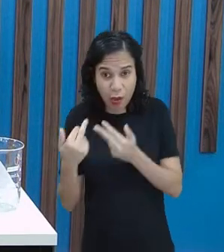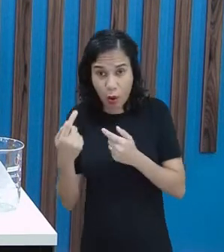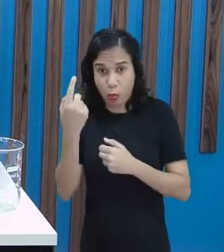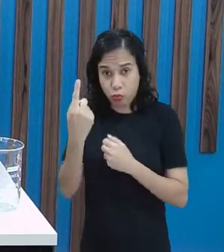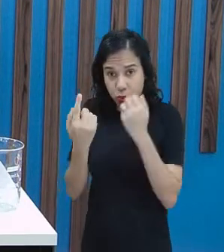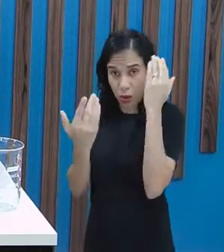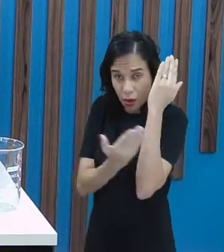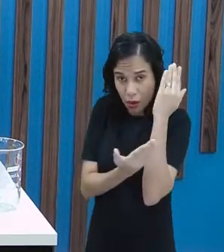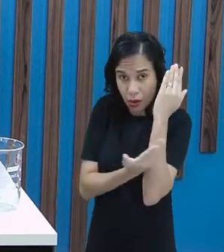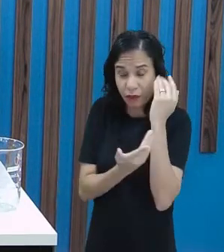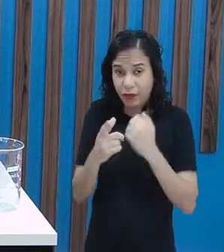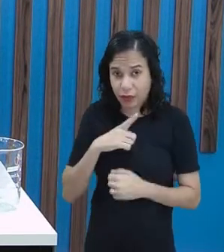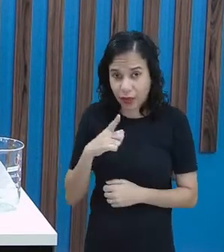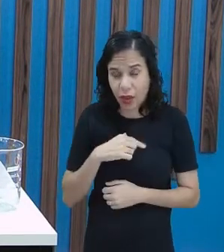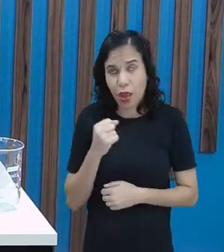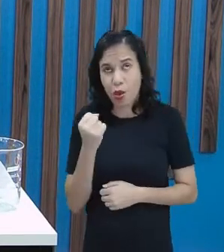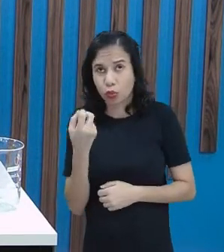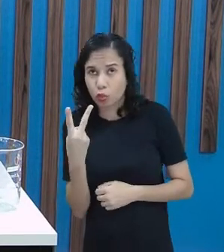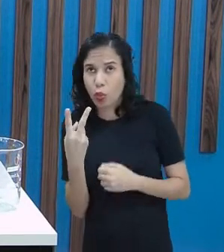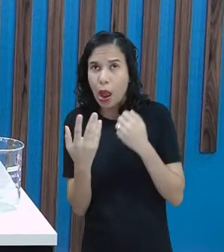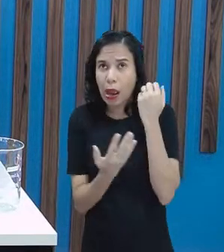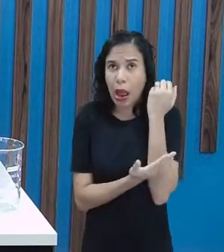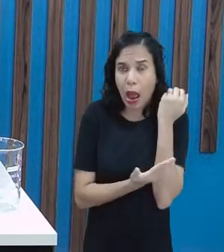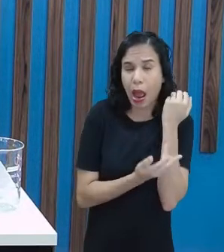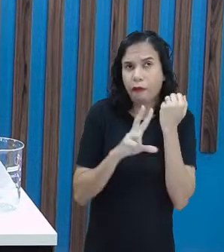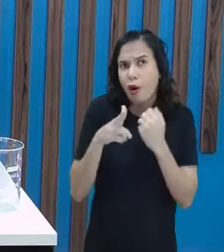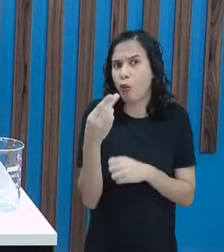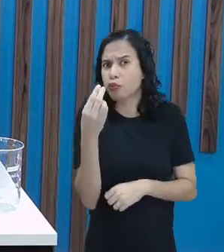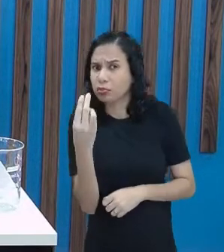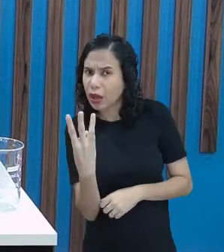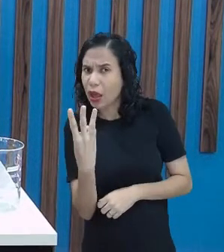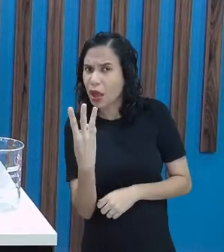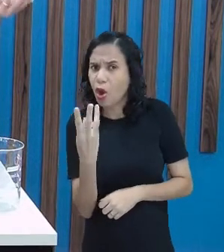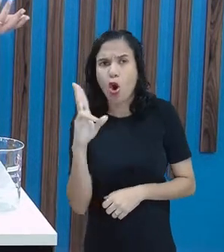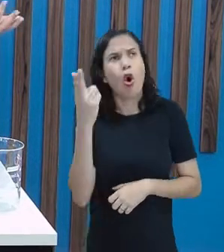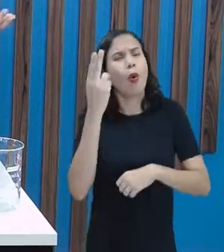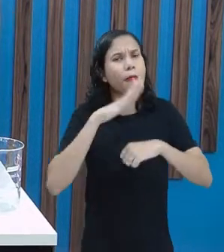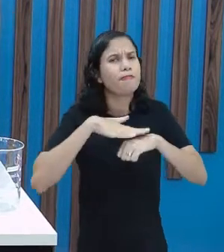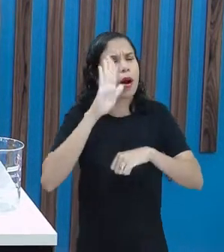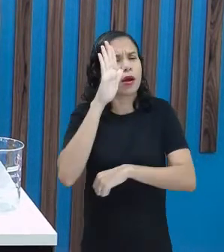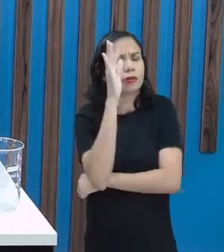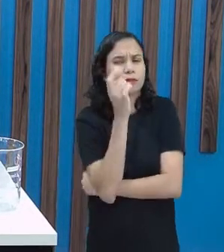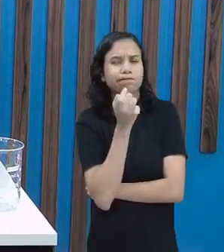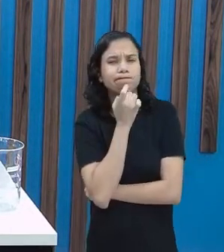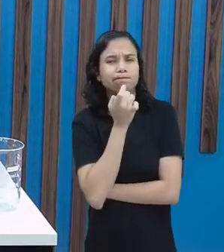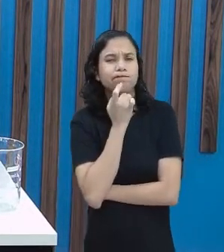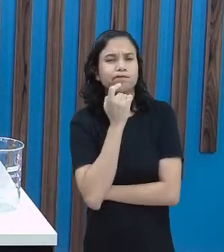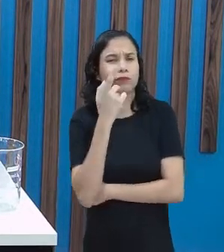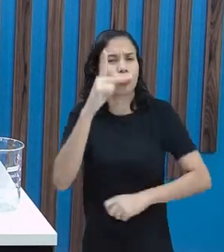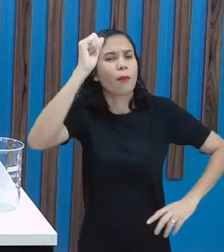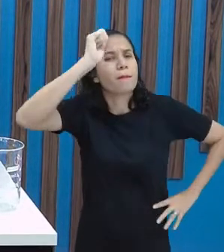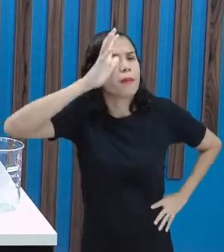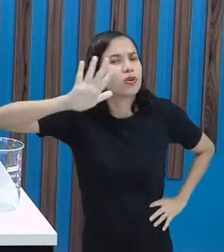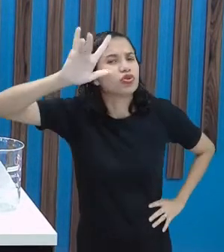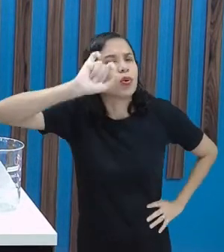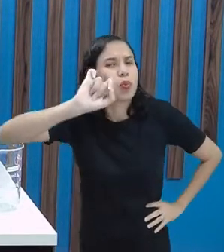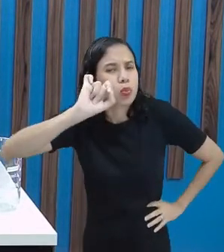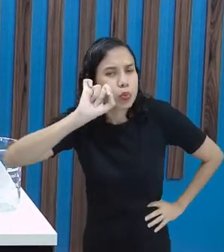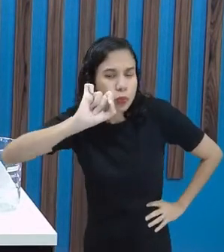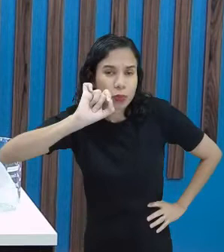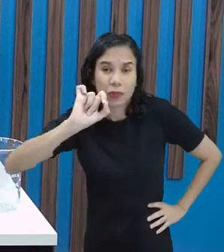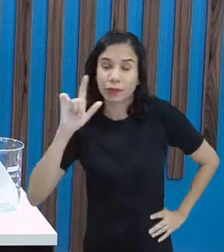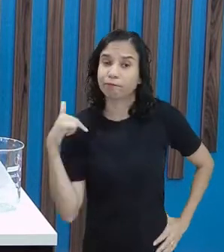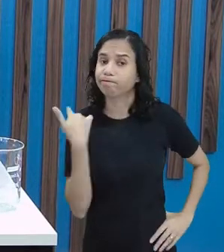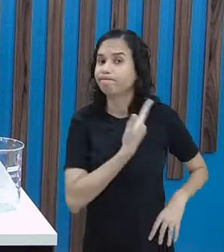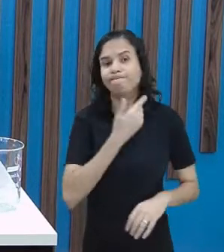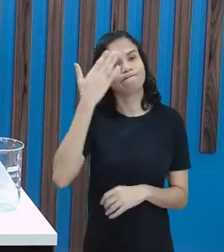garrafinha, a duas, ou a três, ou até mais, né? O é que vocês imaginam aí? A gente